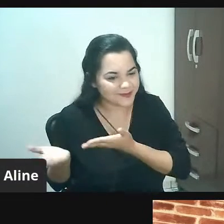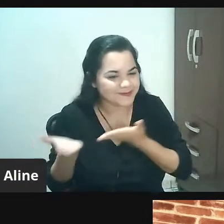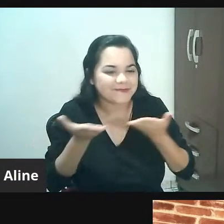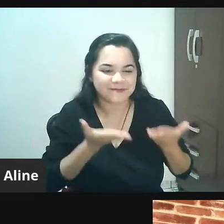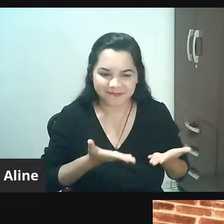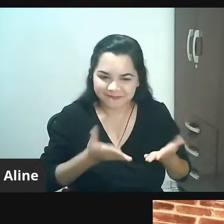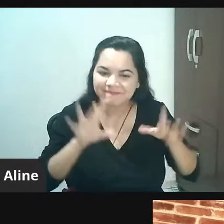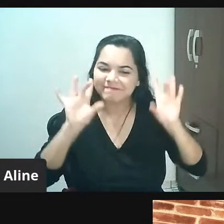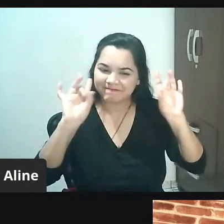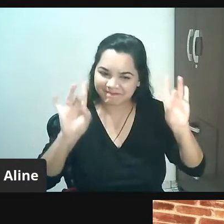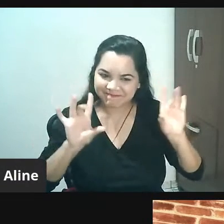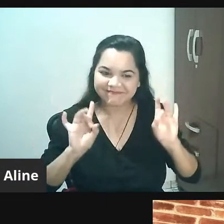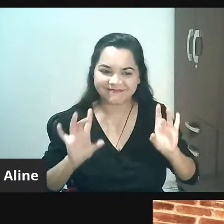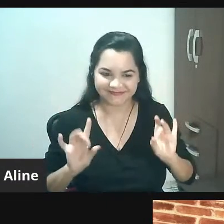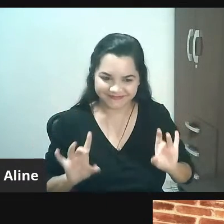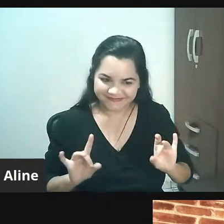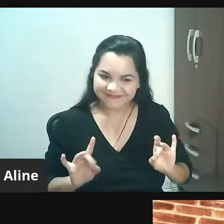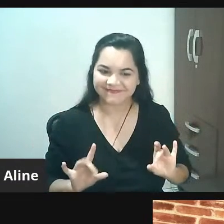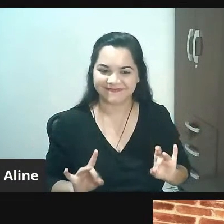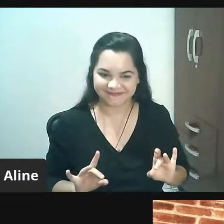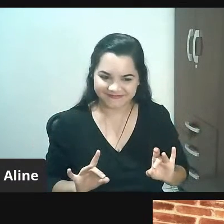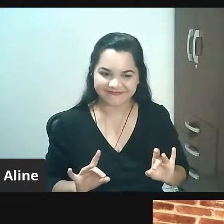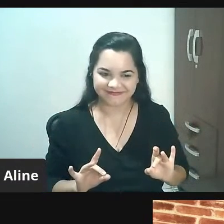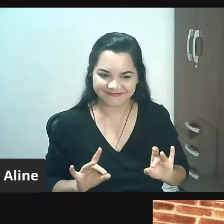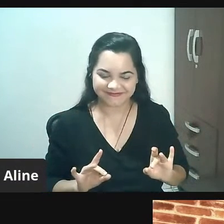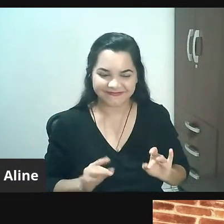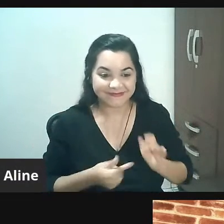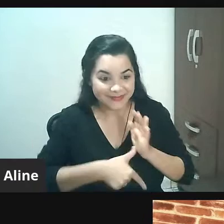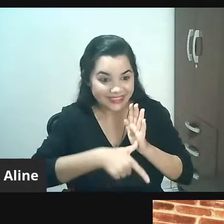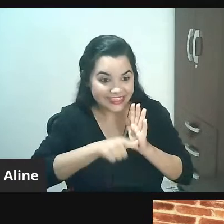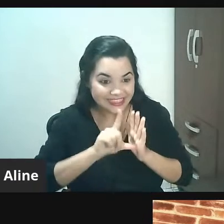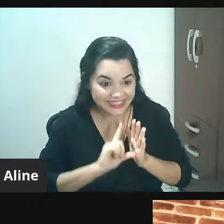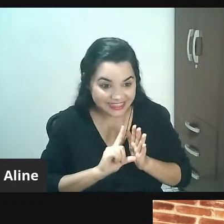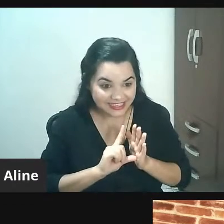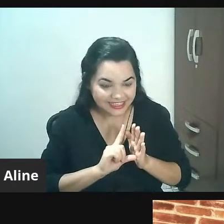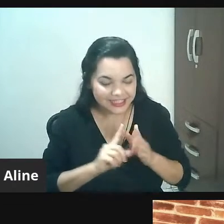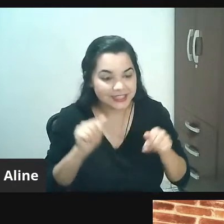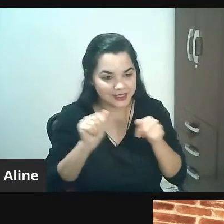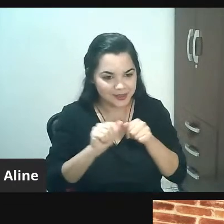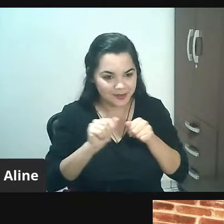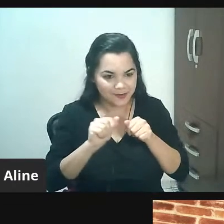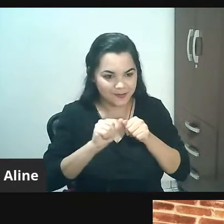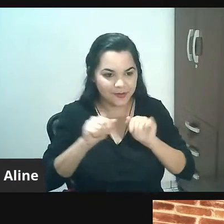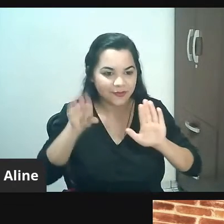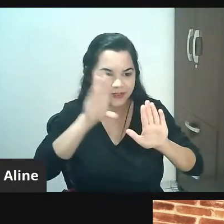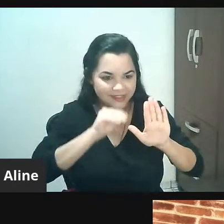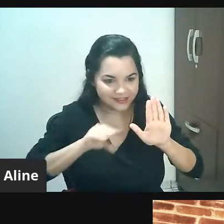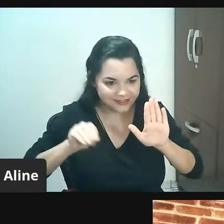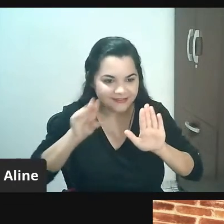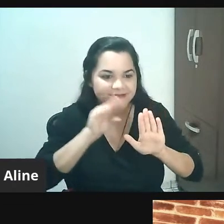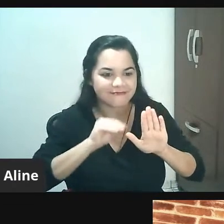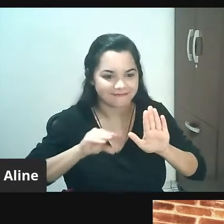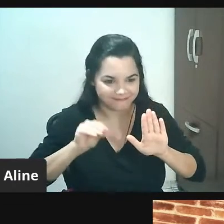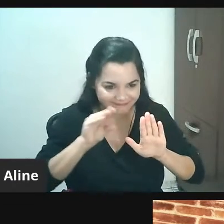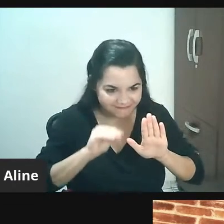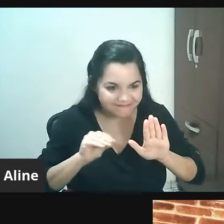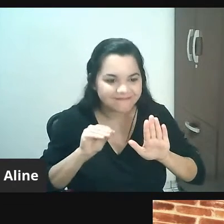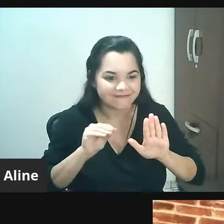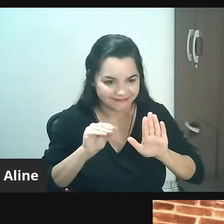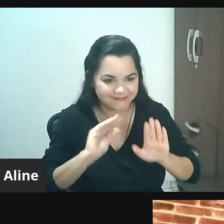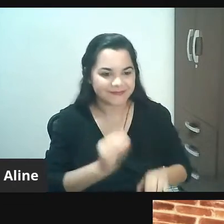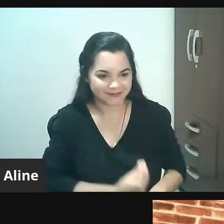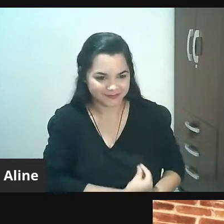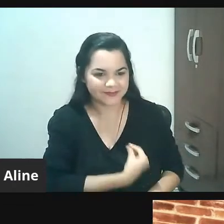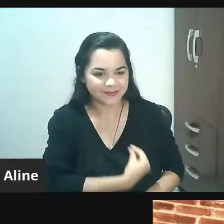especial. Mas antes de eu apresentar o nosso convidado, eu vou fazer a audiodescrição minha para os nossos participantes